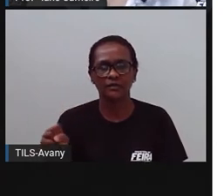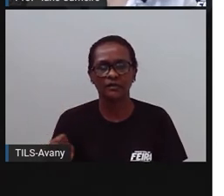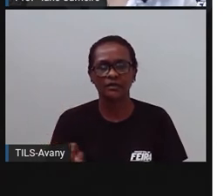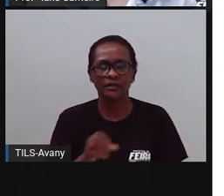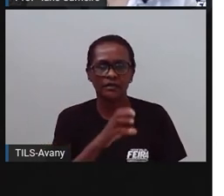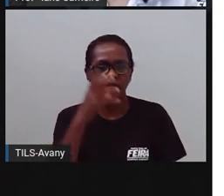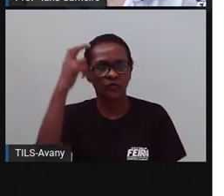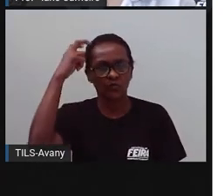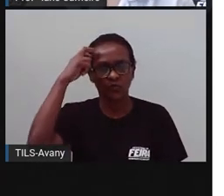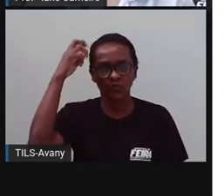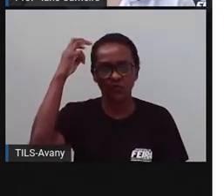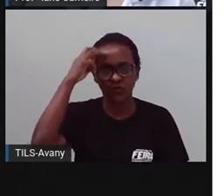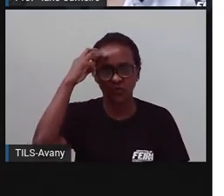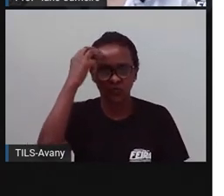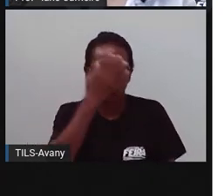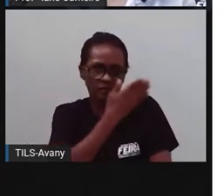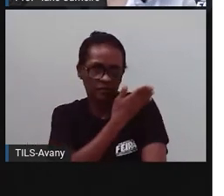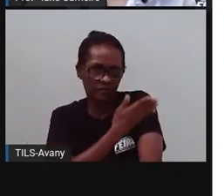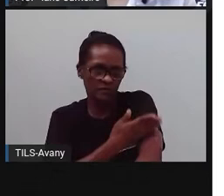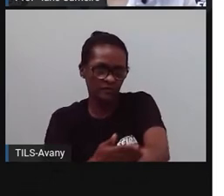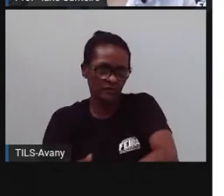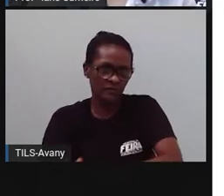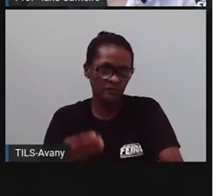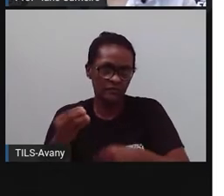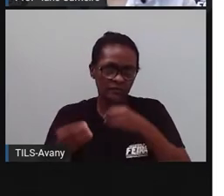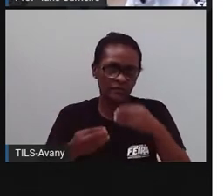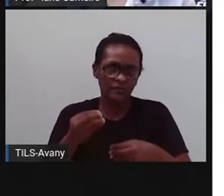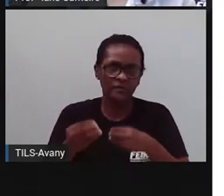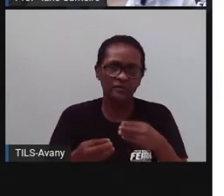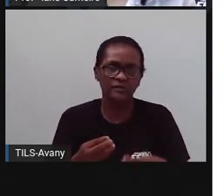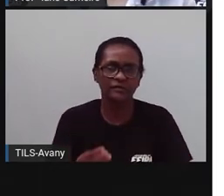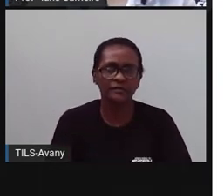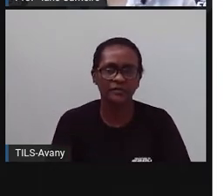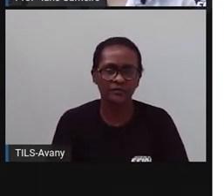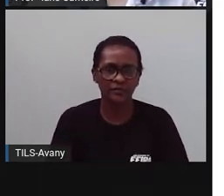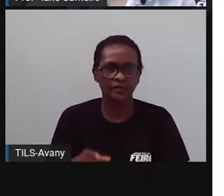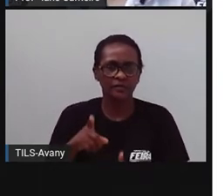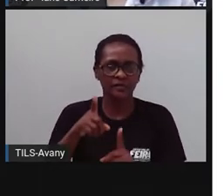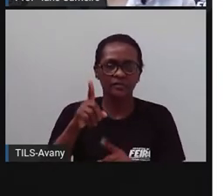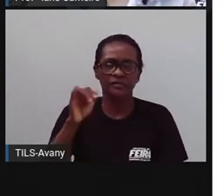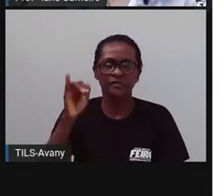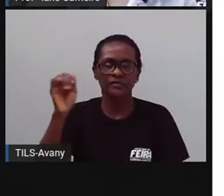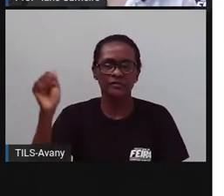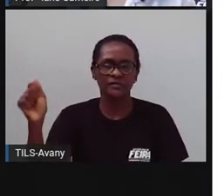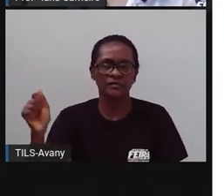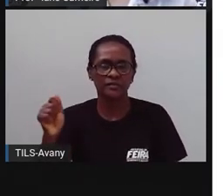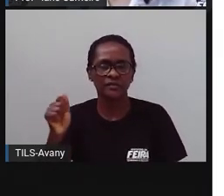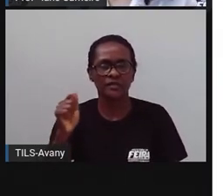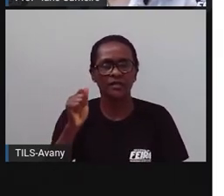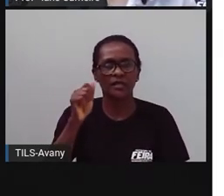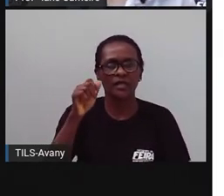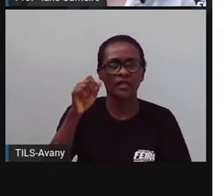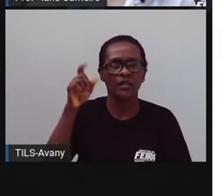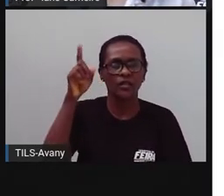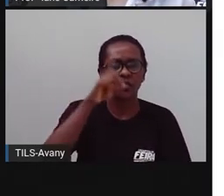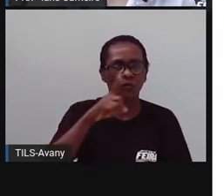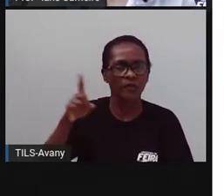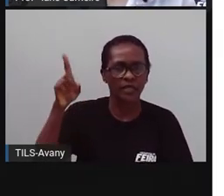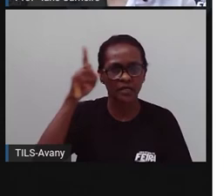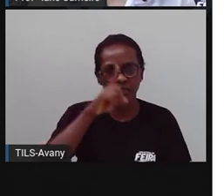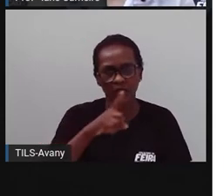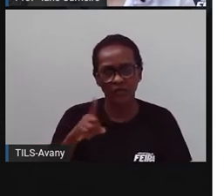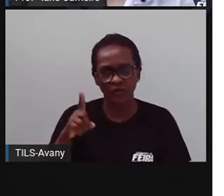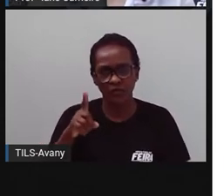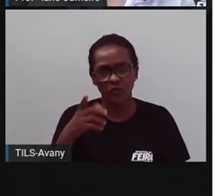Uma das mais participativas da zona rural da cidade. E acontece no domingo, depois de 5 de janeiro, né? Que é o dia de reis. Então, as pessoas